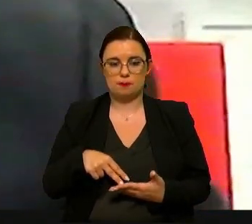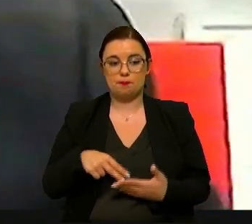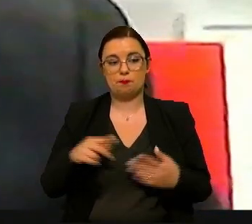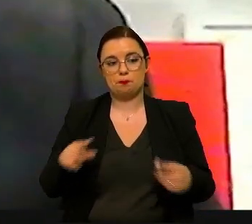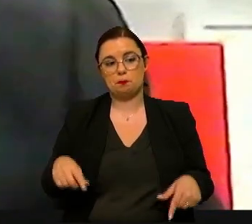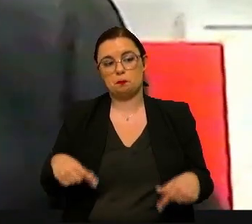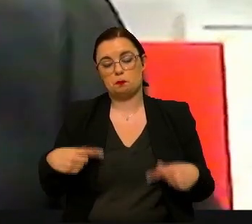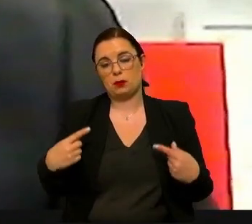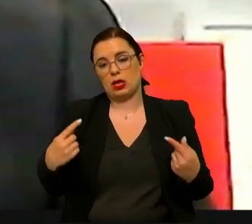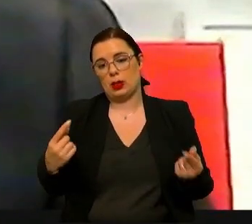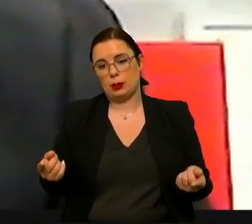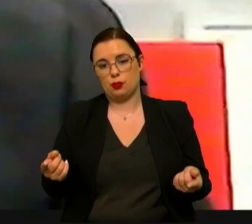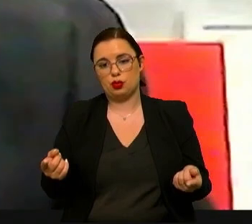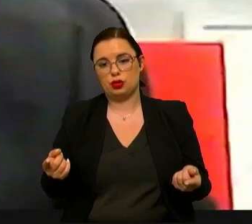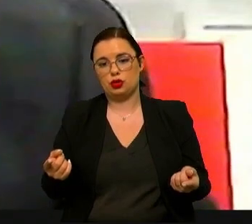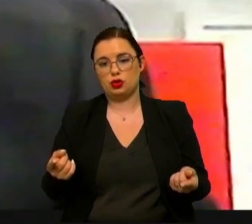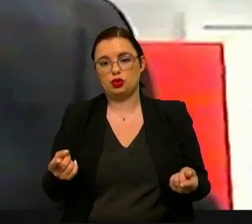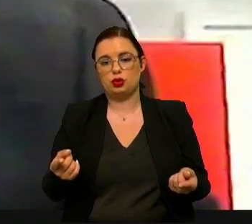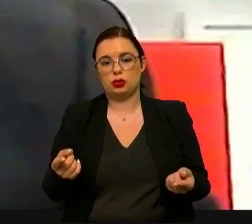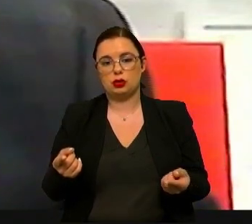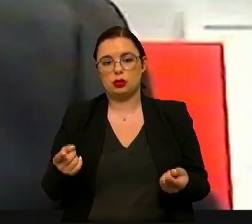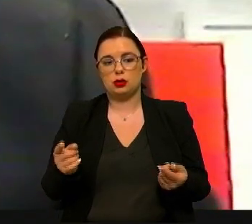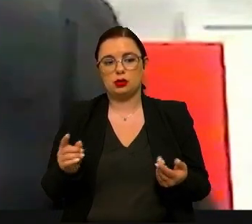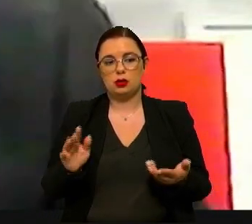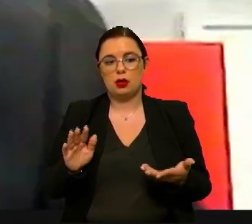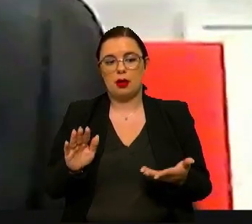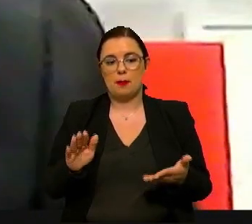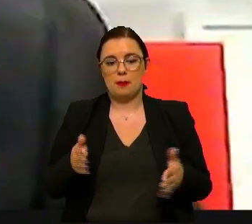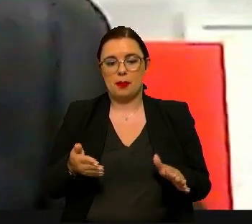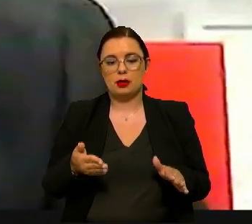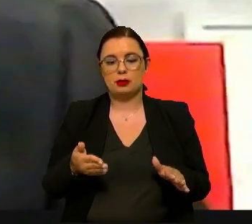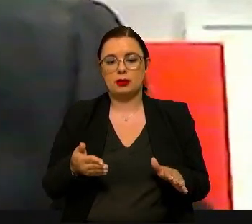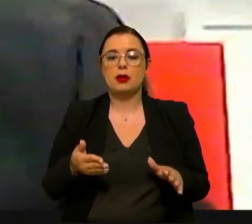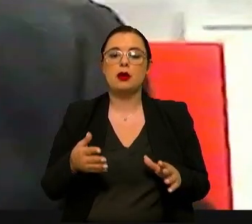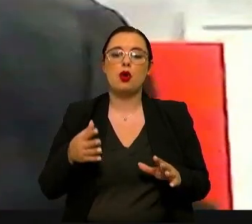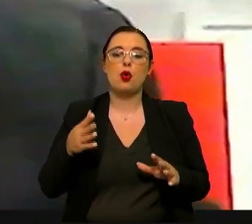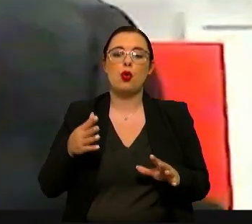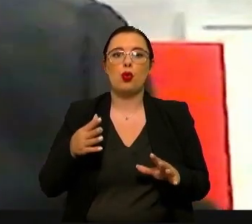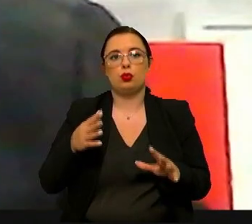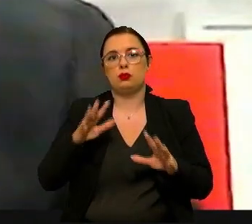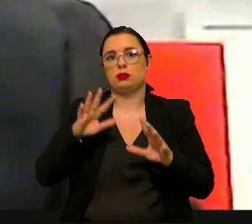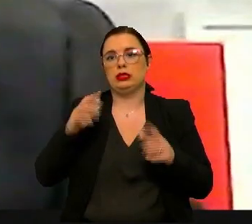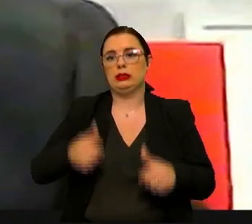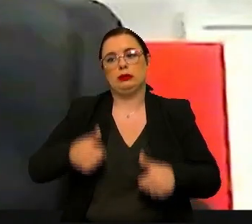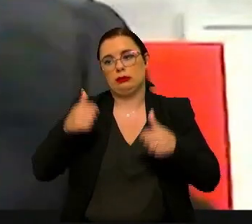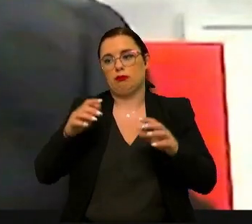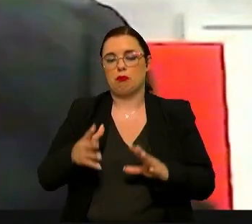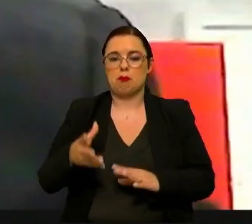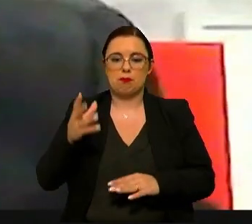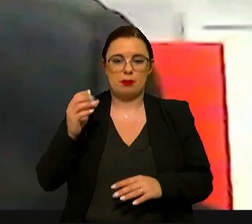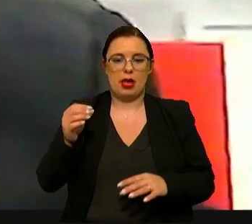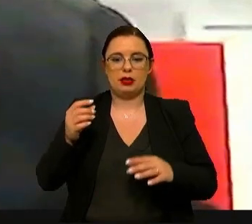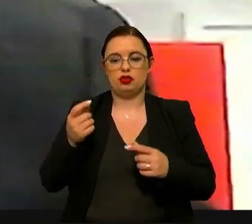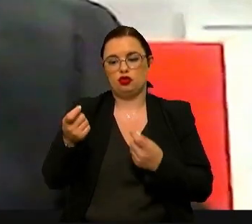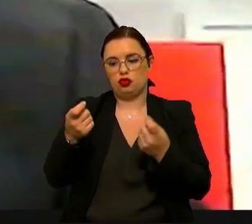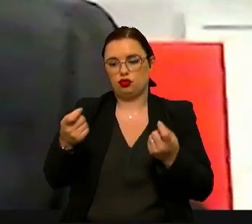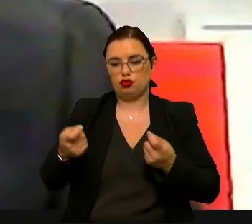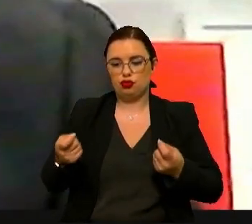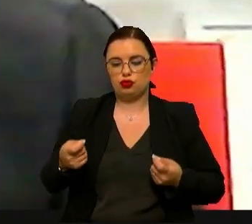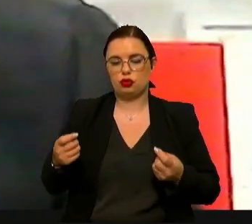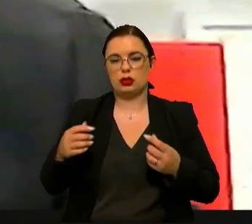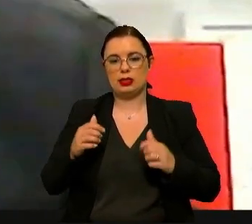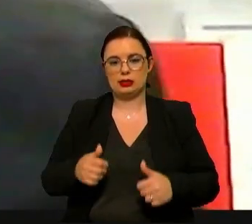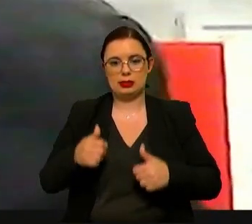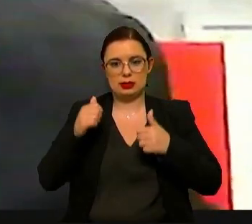de vamos chamar da parte mais mais urbana em termos quer do desenho urbano da cidade